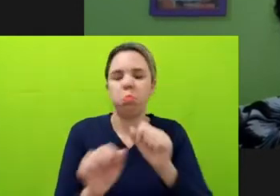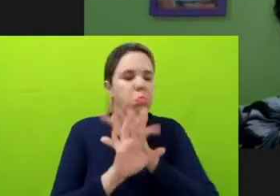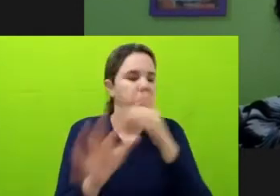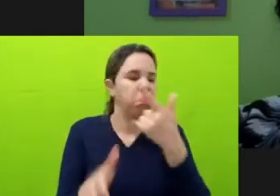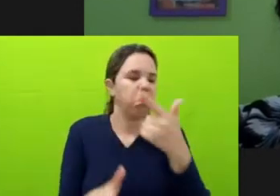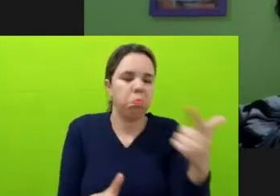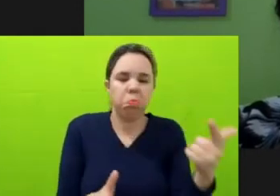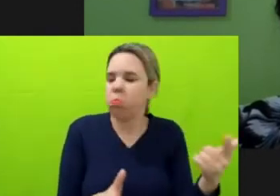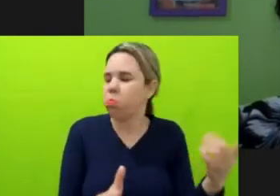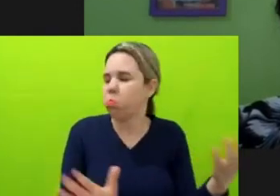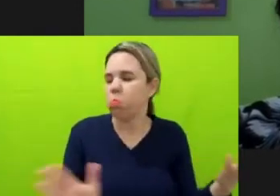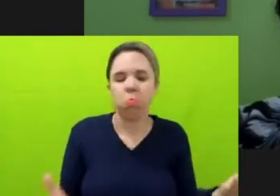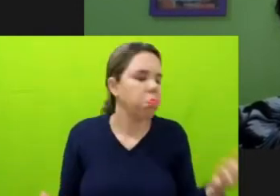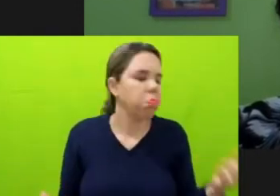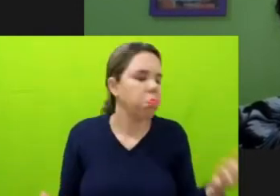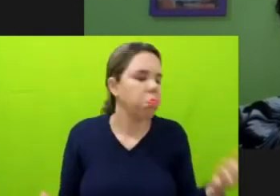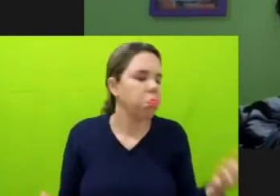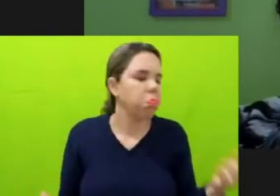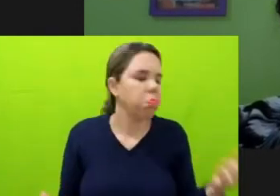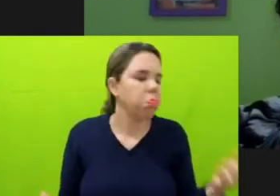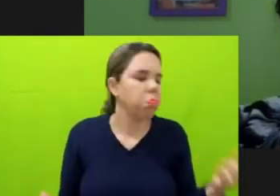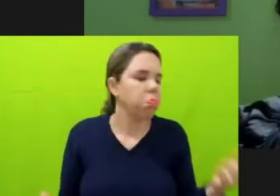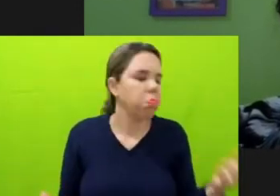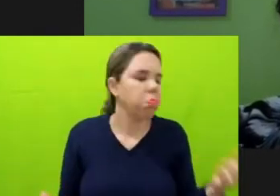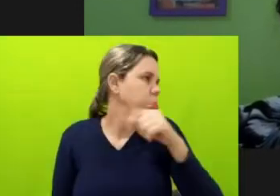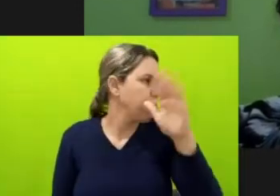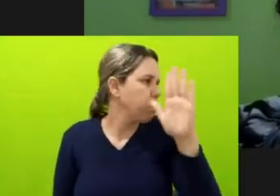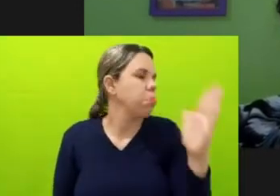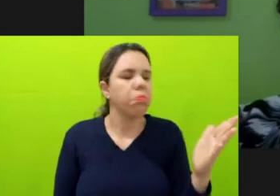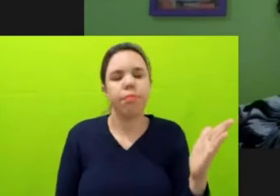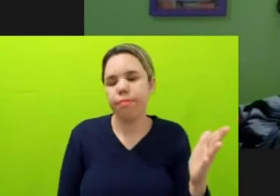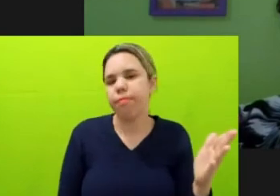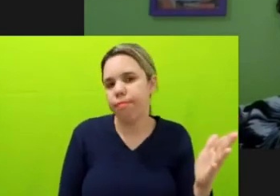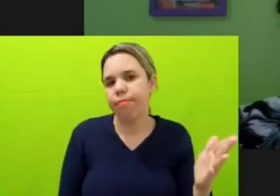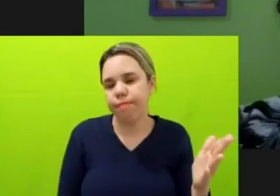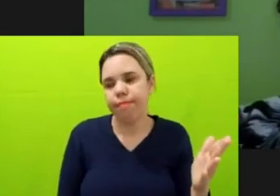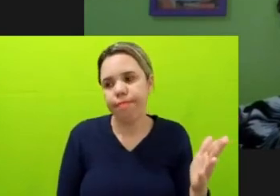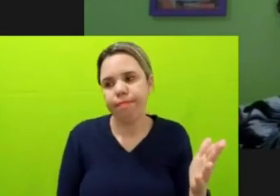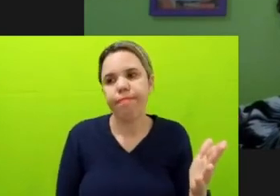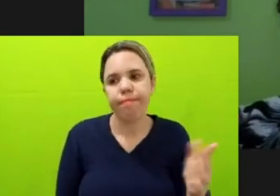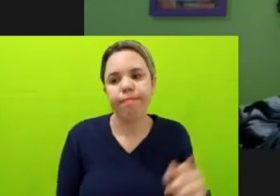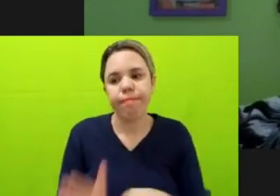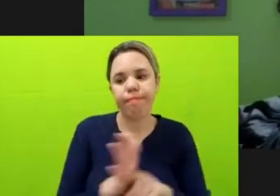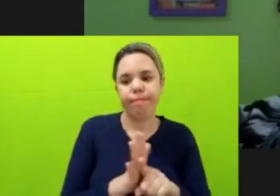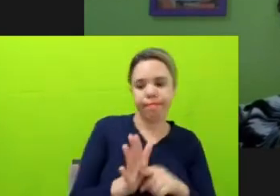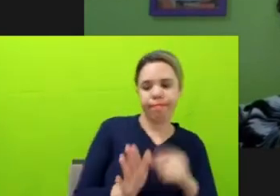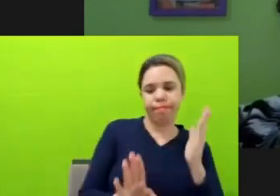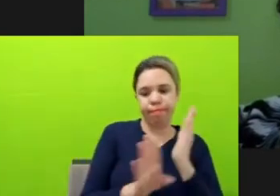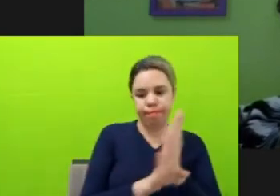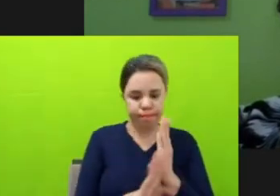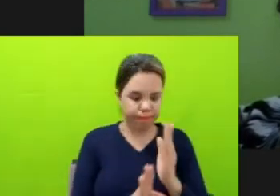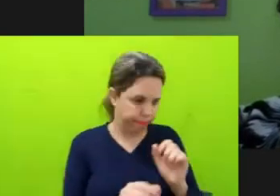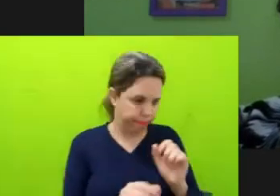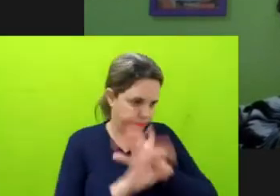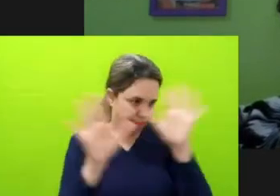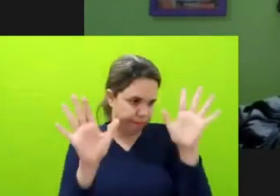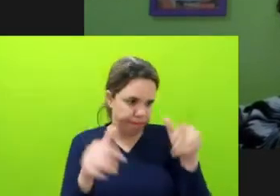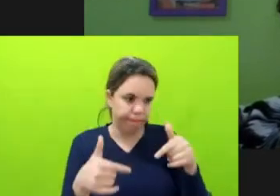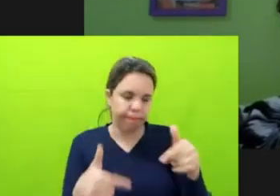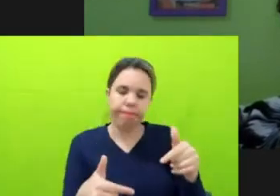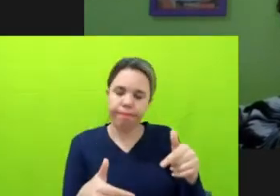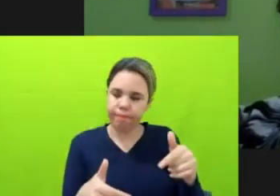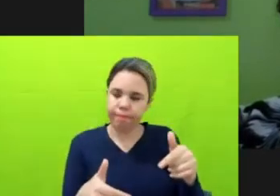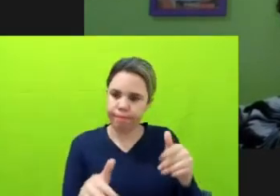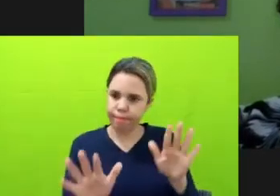difícil, a gente, para esse levantamento, a gente partiu da transparência ativa, mas usou transparência passiva também, os